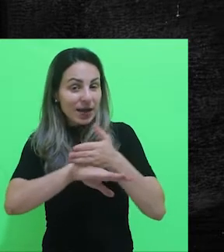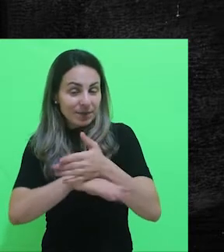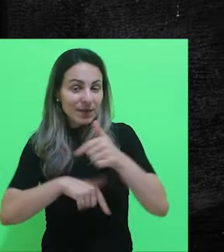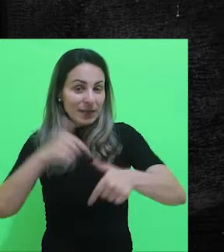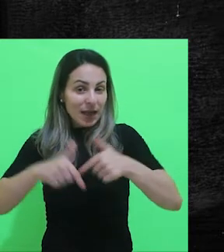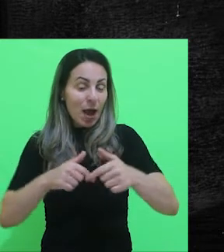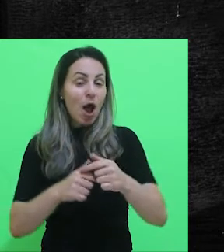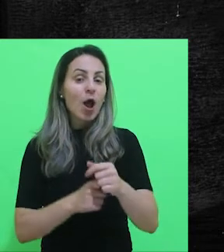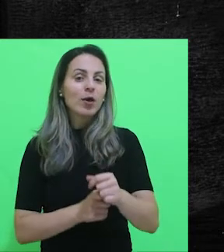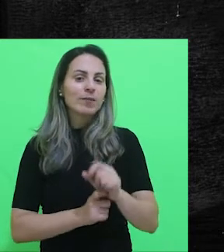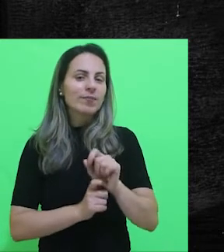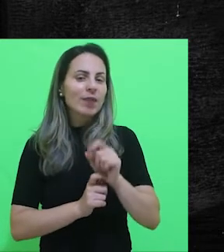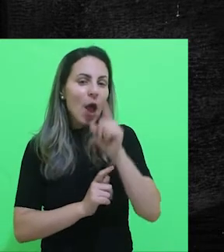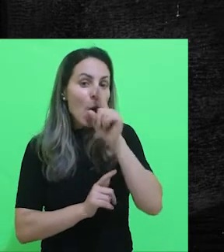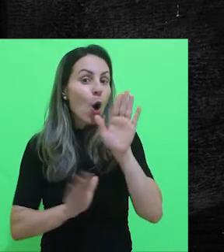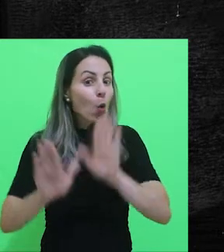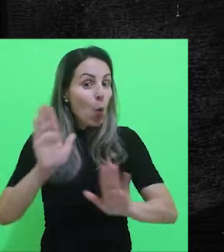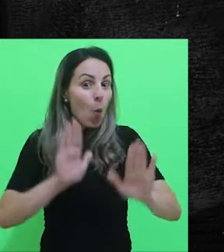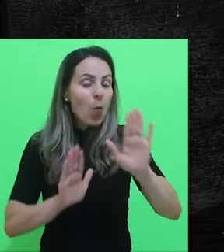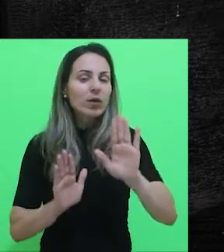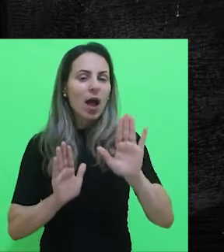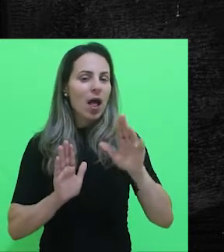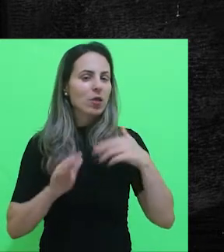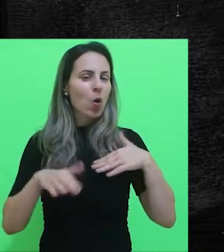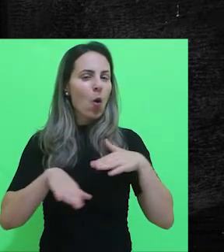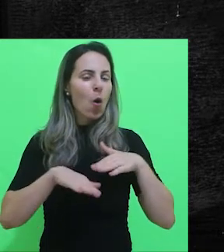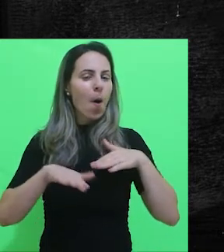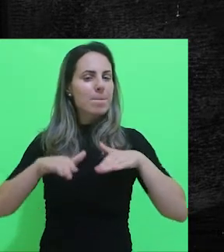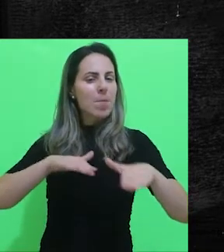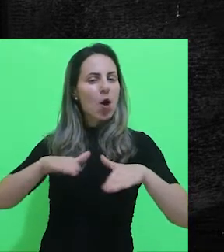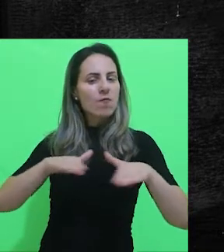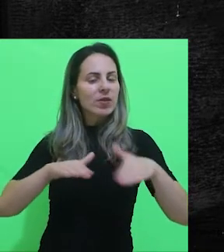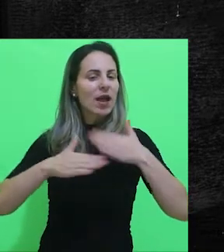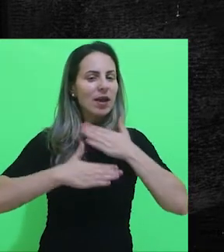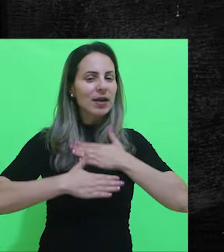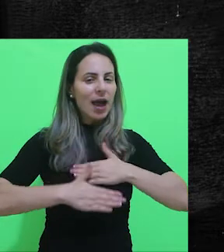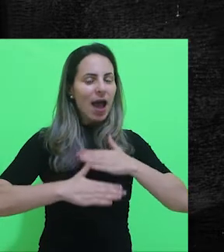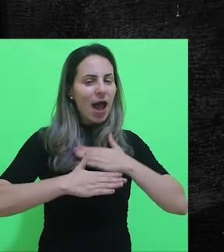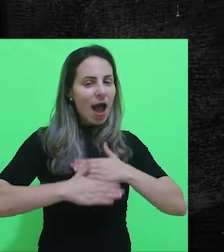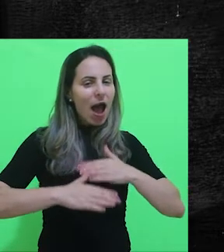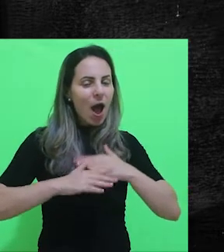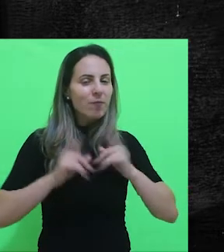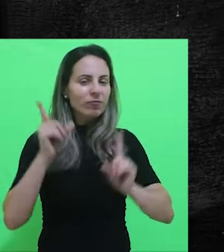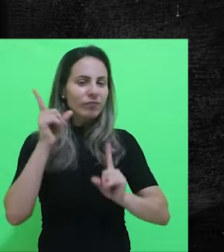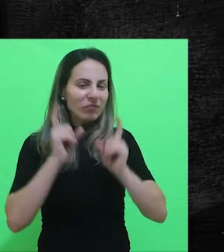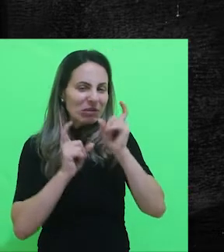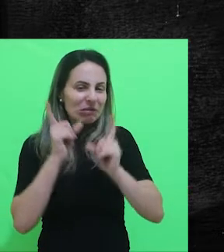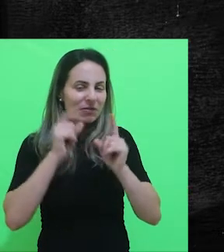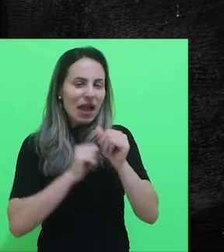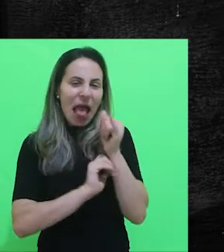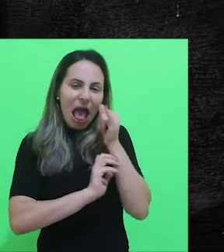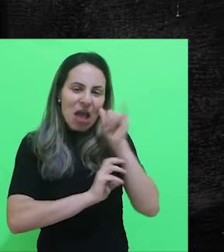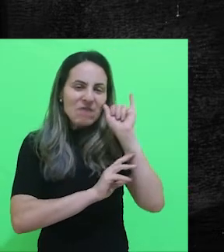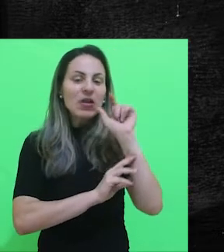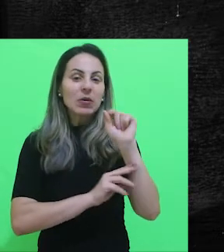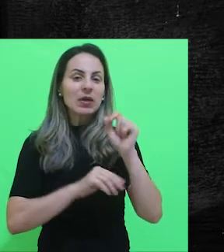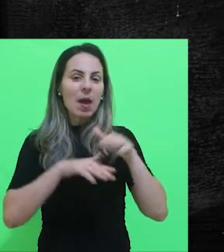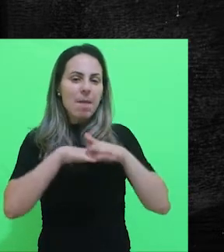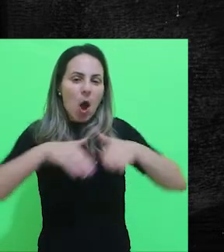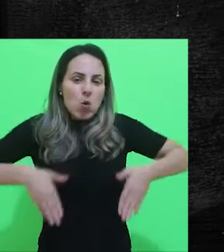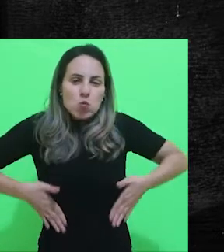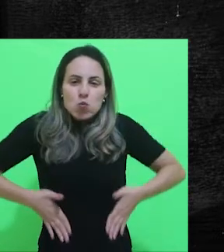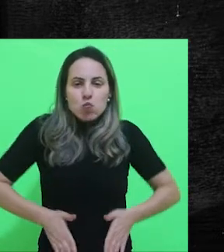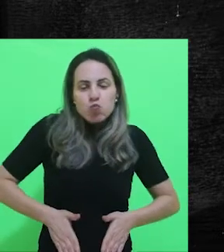cuidado com os seus gestos. Então, procurar ter gestos mais receptivos, evitar deixar a mão no